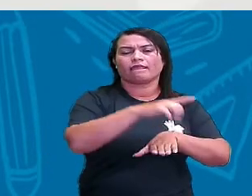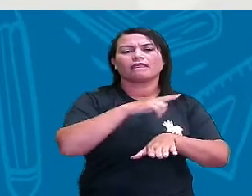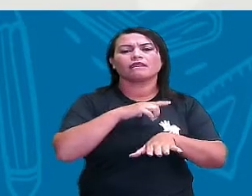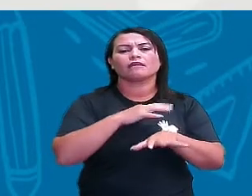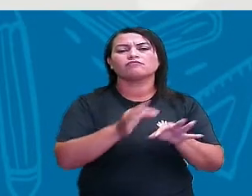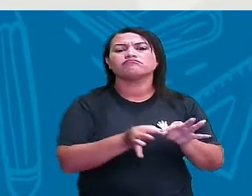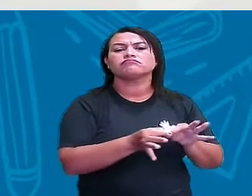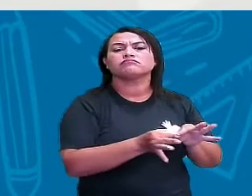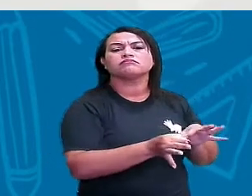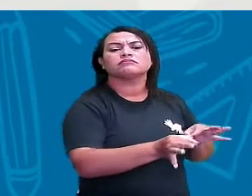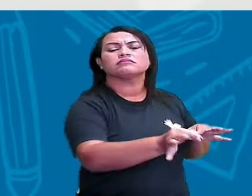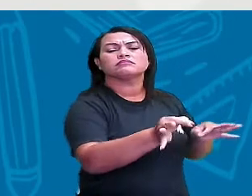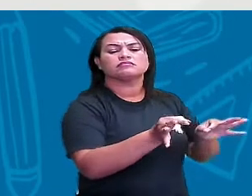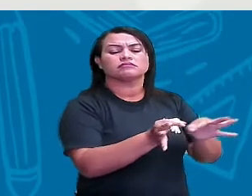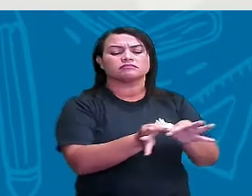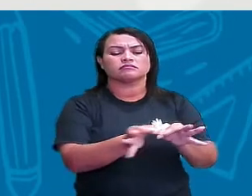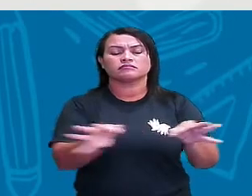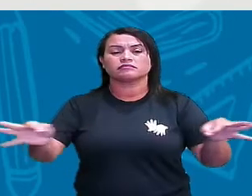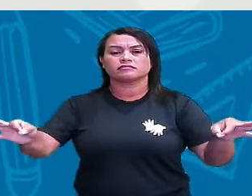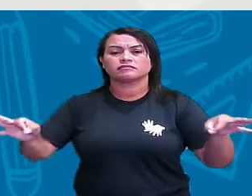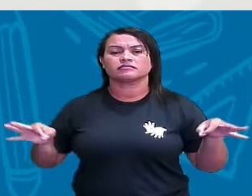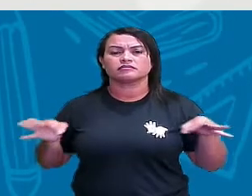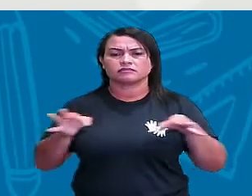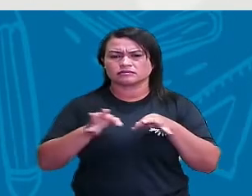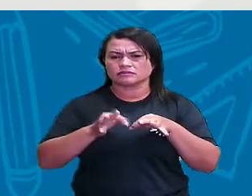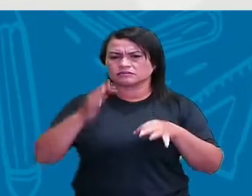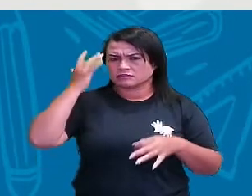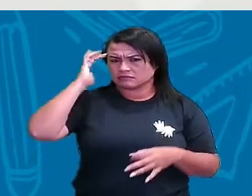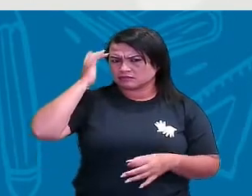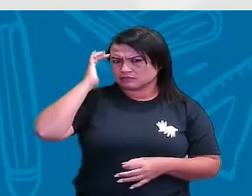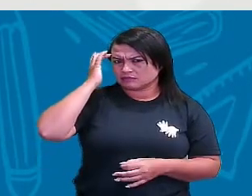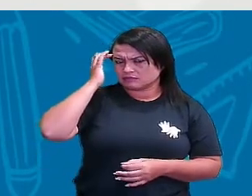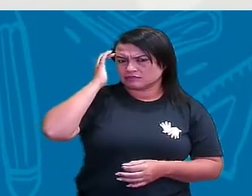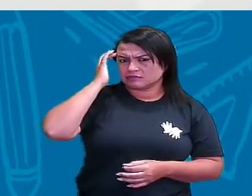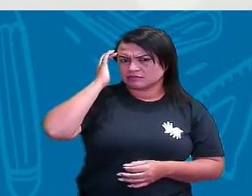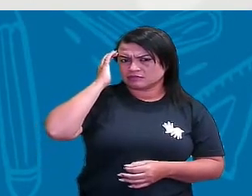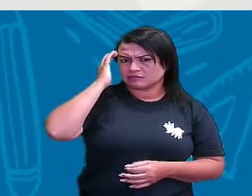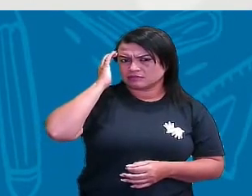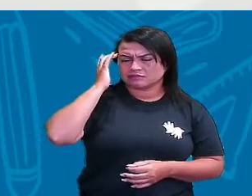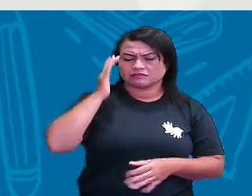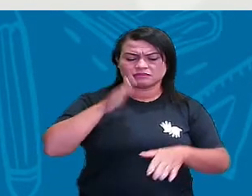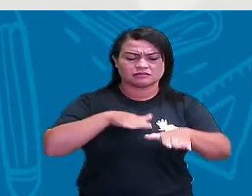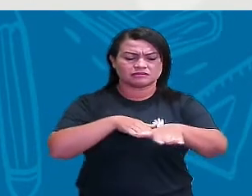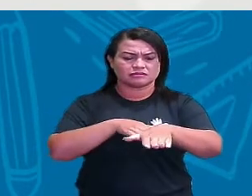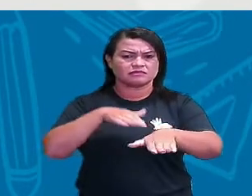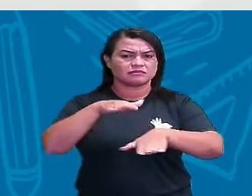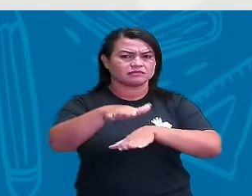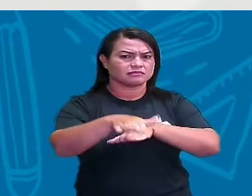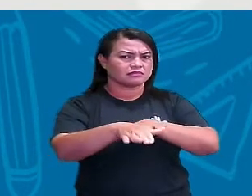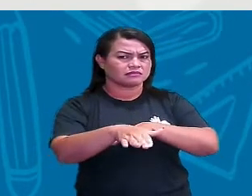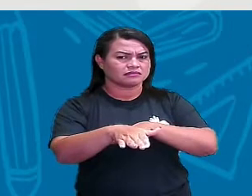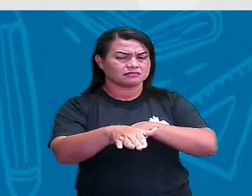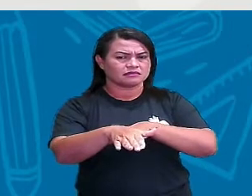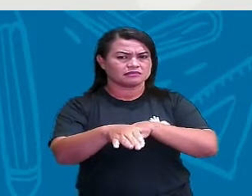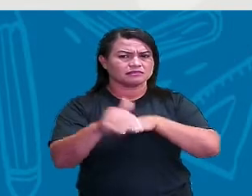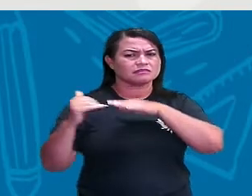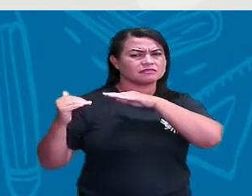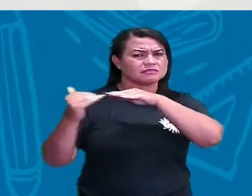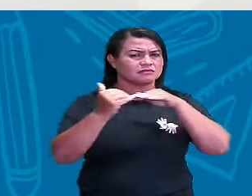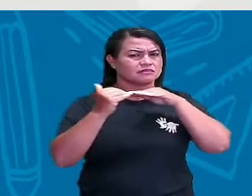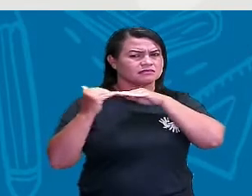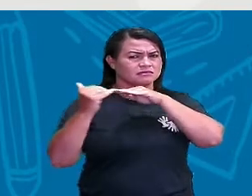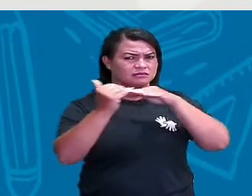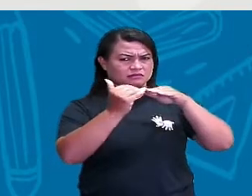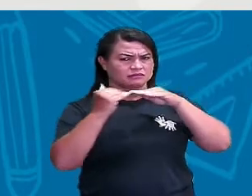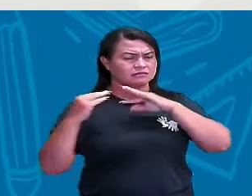para medir o tamanho da minha sala de aula, será que o tamanho dos meus passos serão iguais